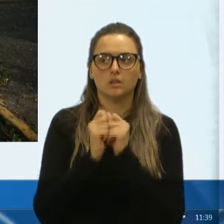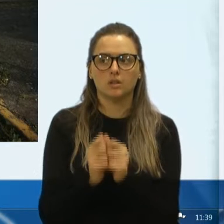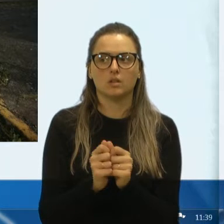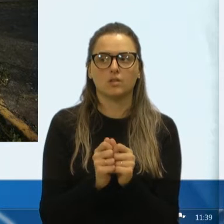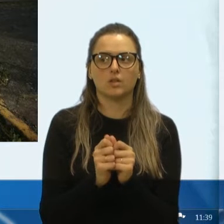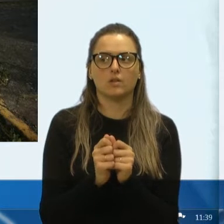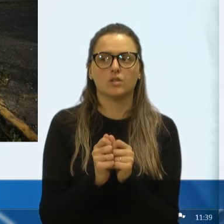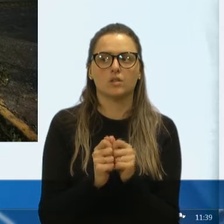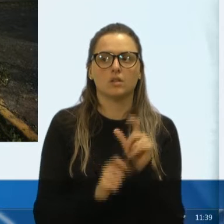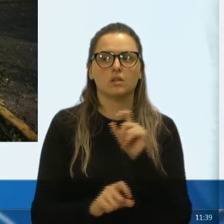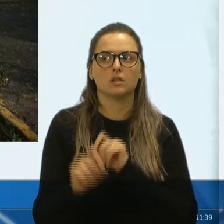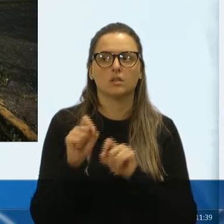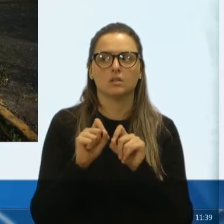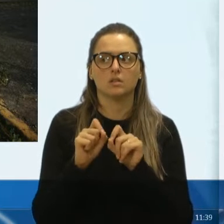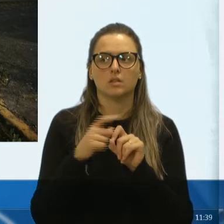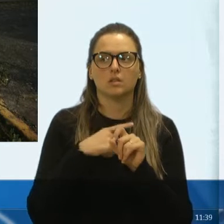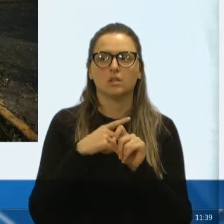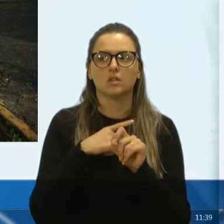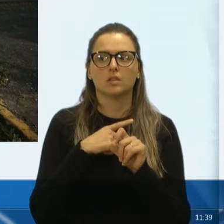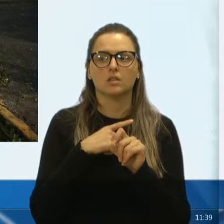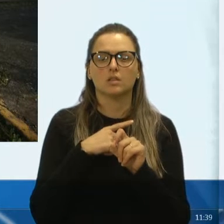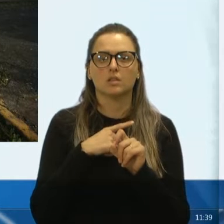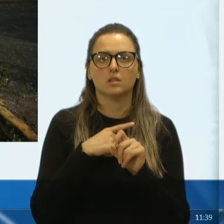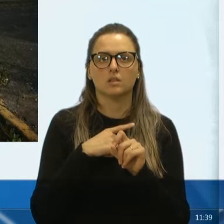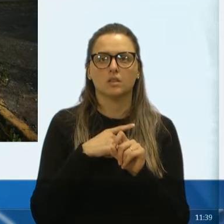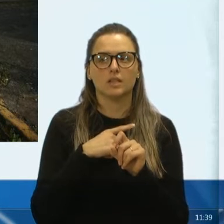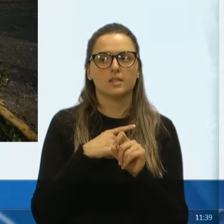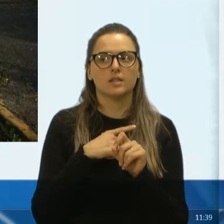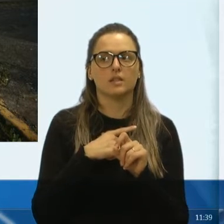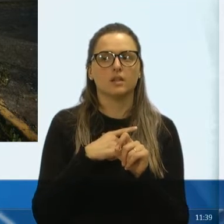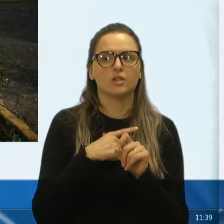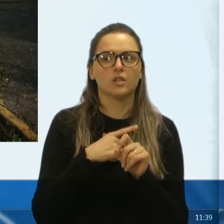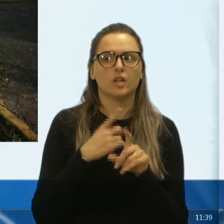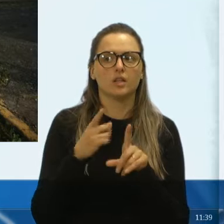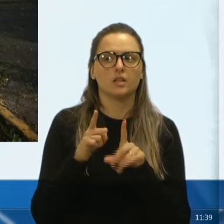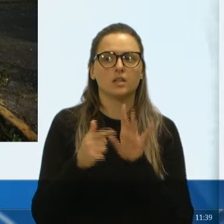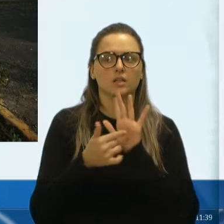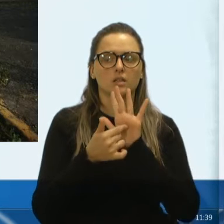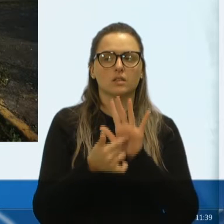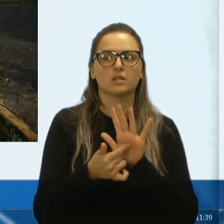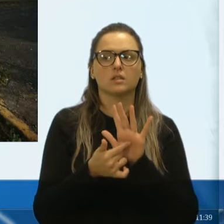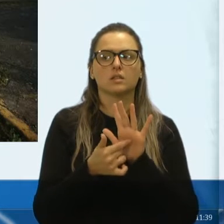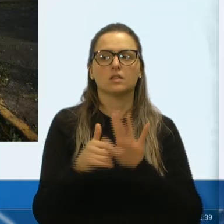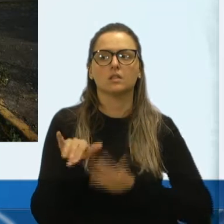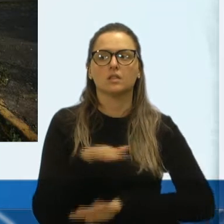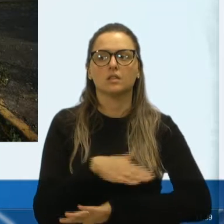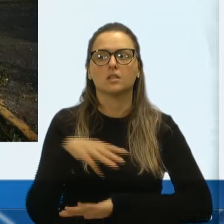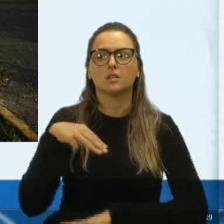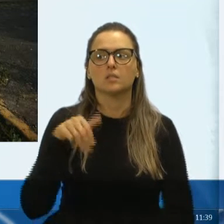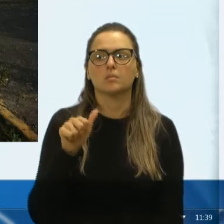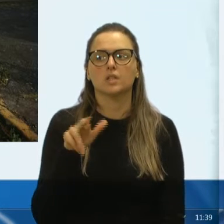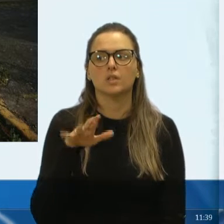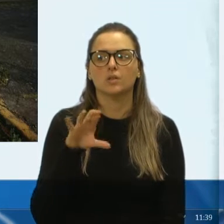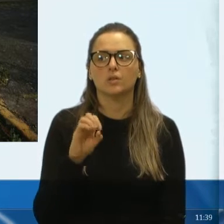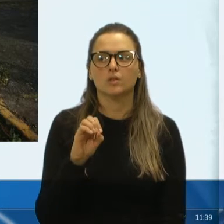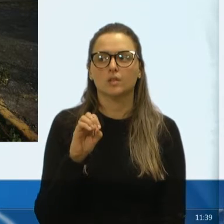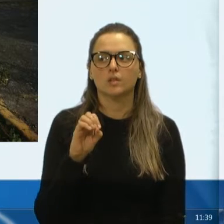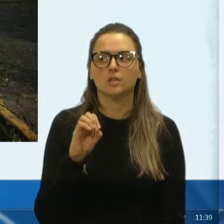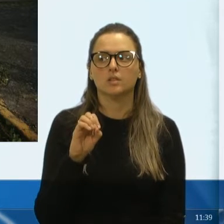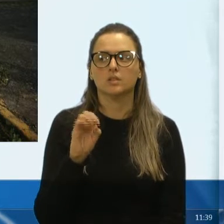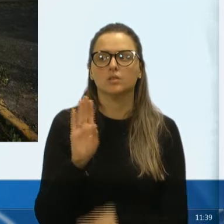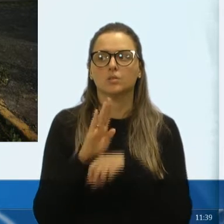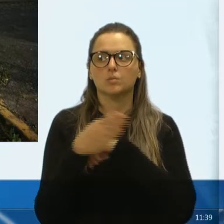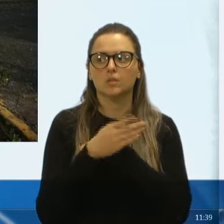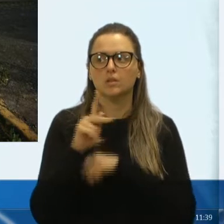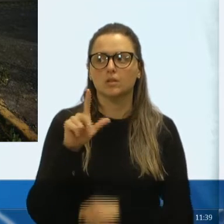esquina, onde 90% dos veículos que acessam a Maurícia Cirócio Sobrinho, eles vão para a região Planalto, no